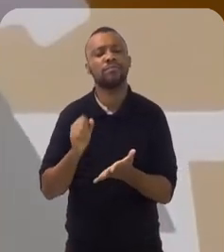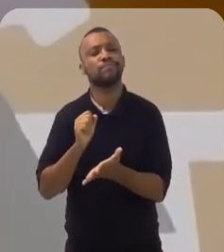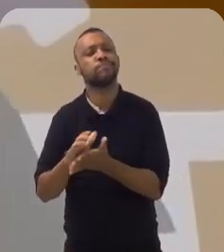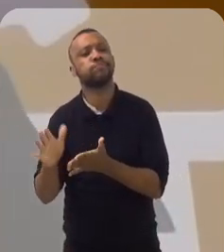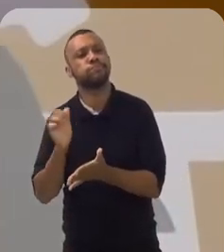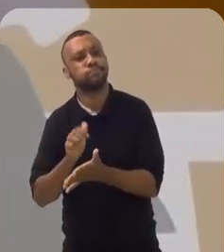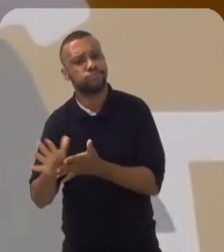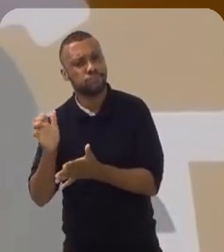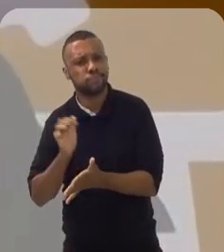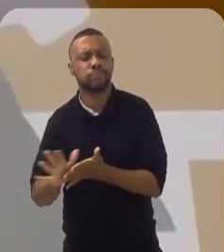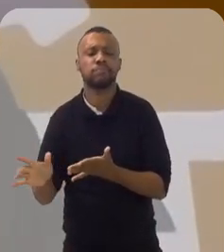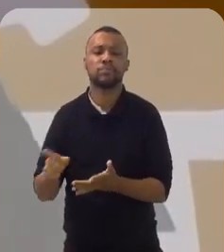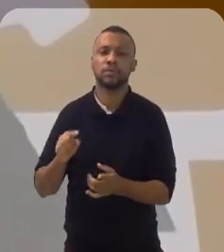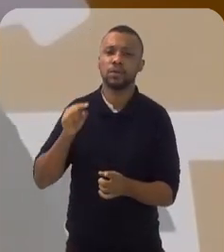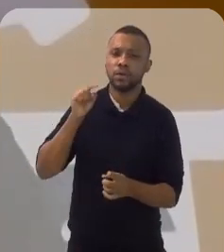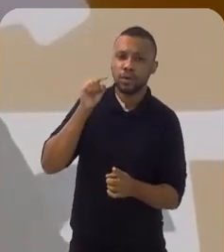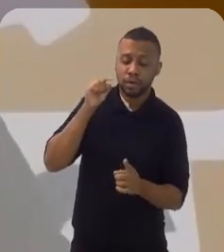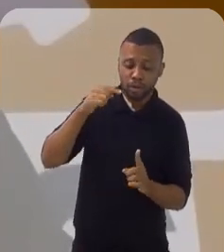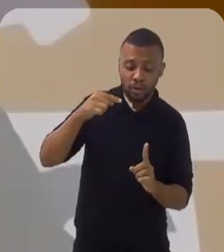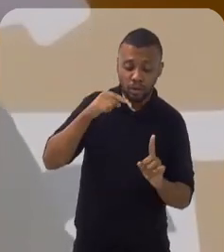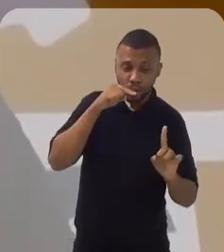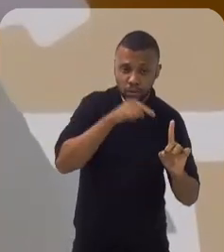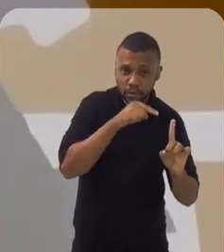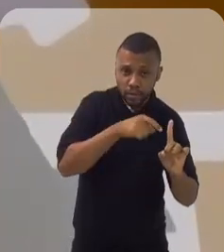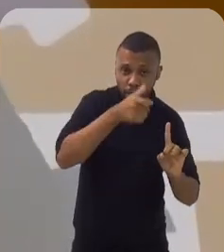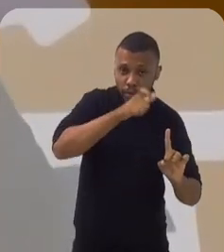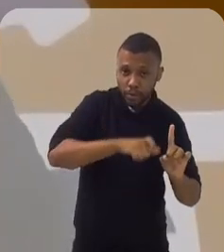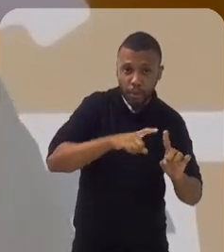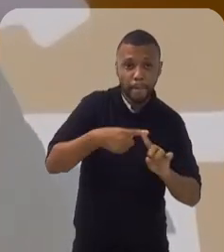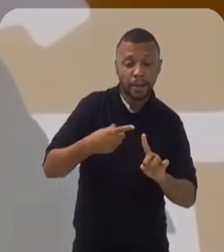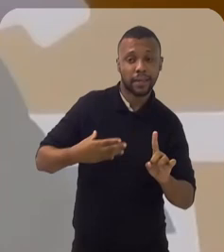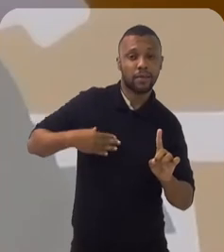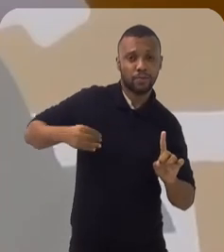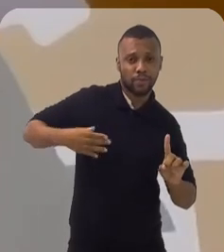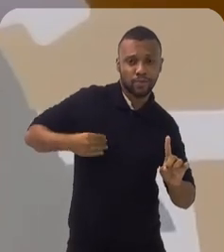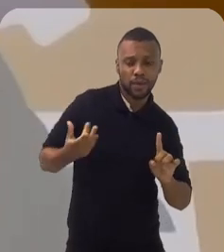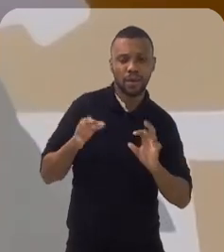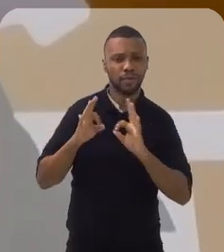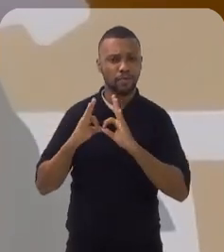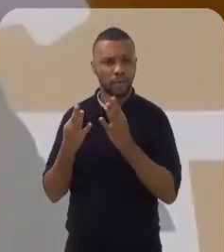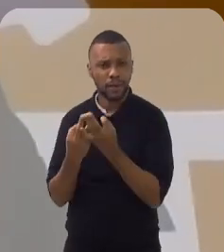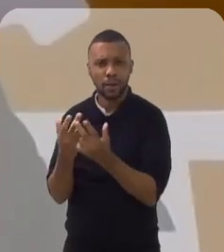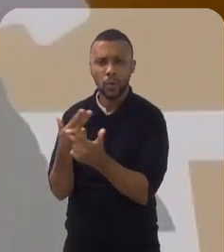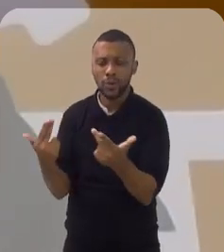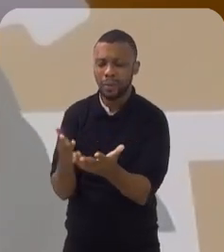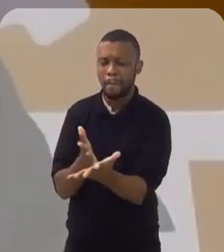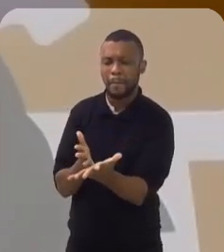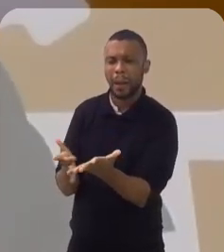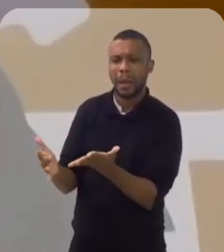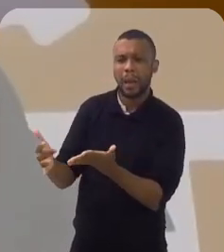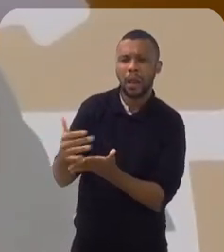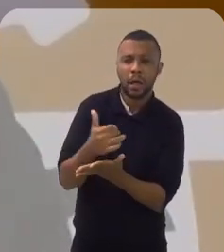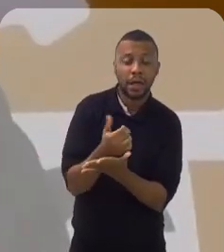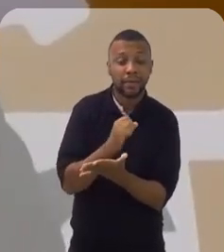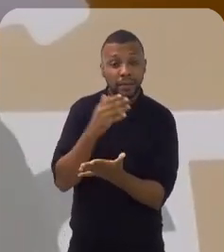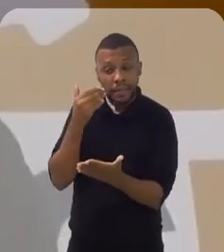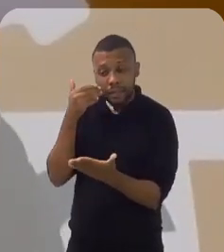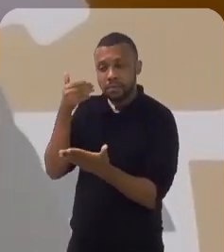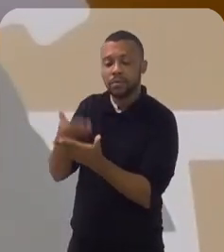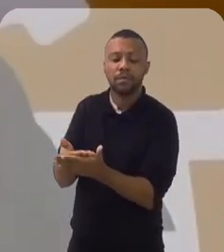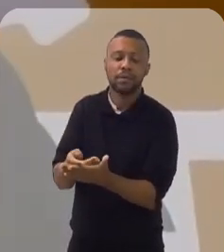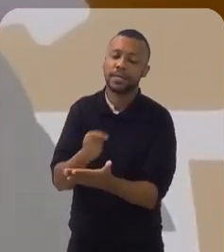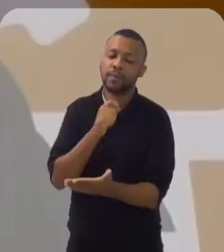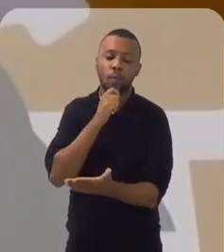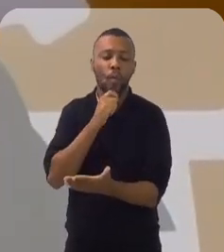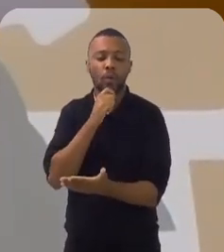despesas de suas e de seus dependentes. Então, é um compêndio de documentos que você precisa reunir que se você for deixar para cima da